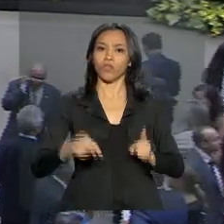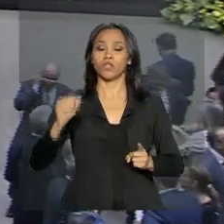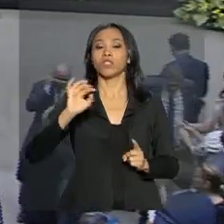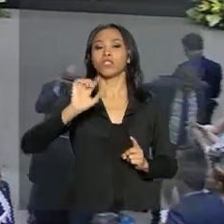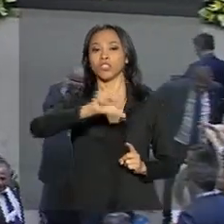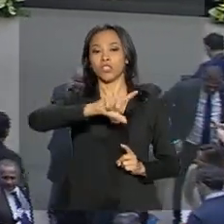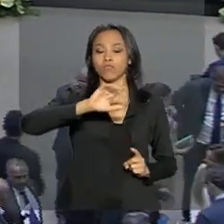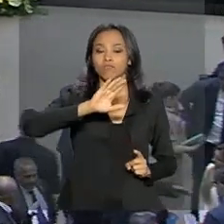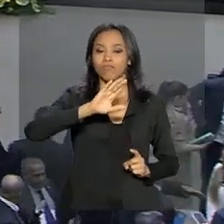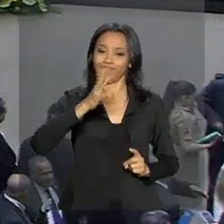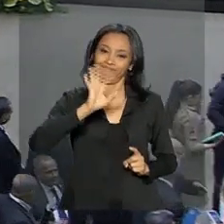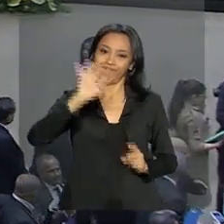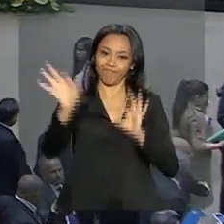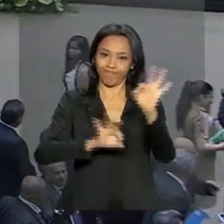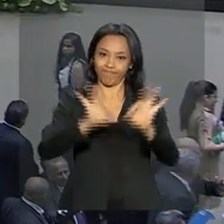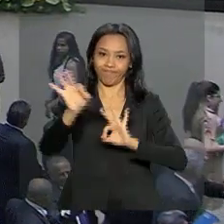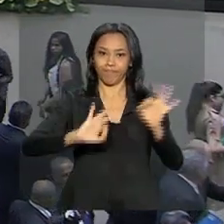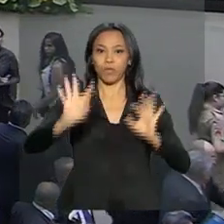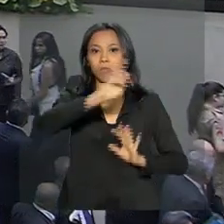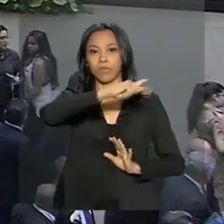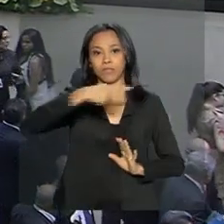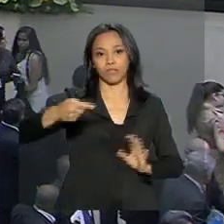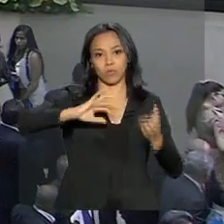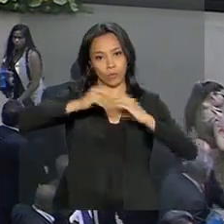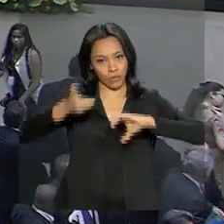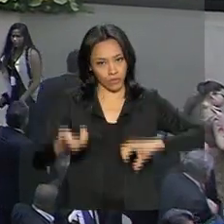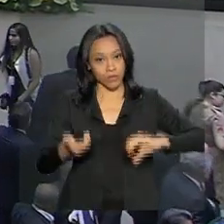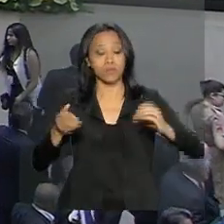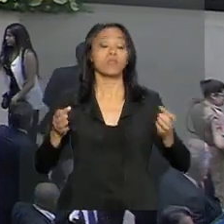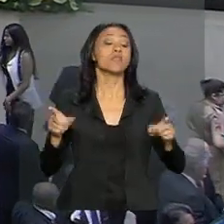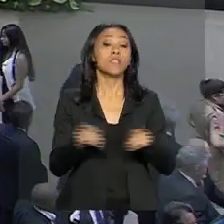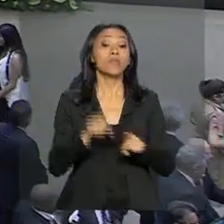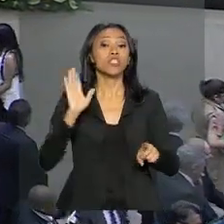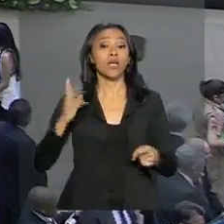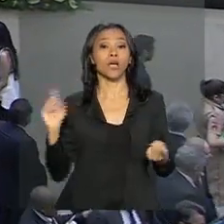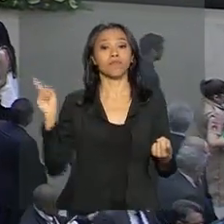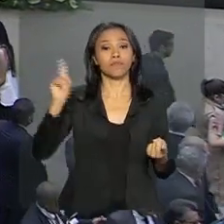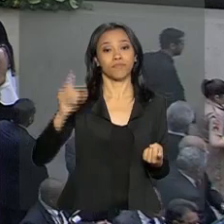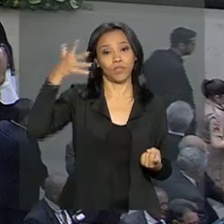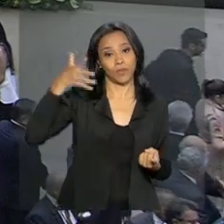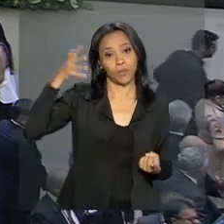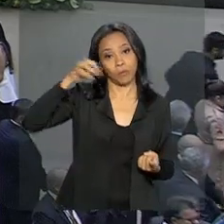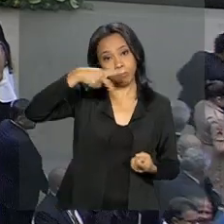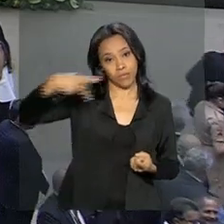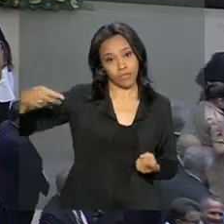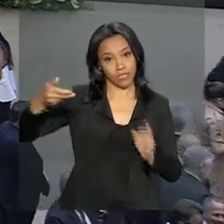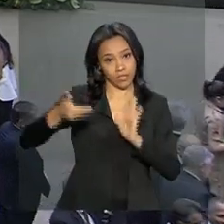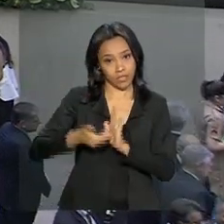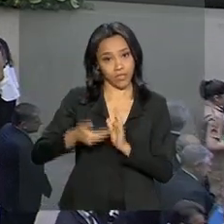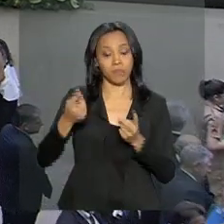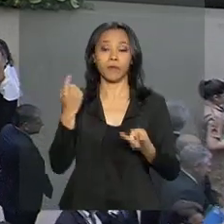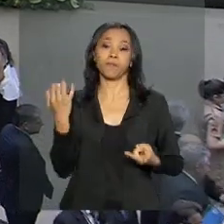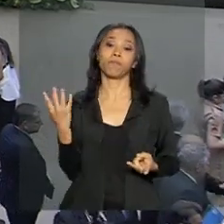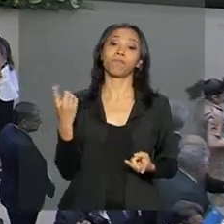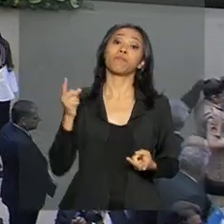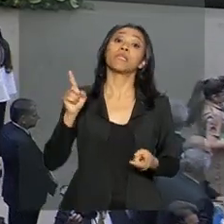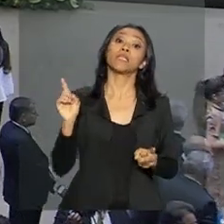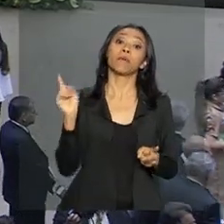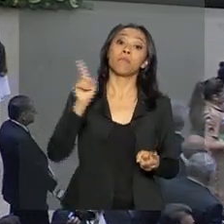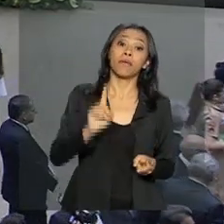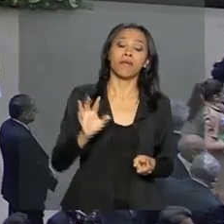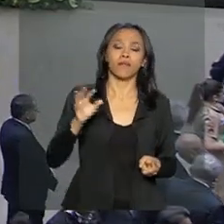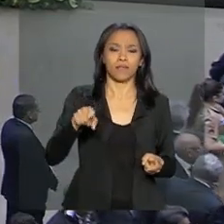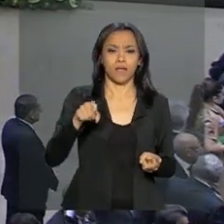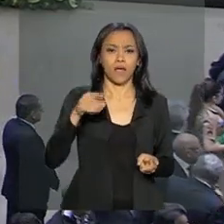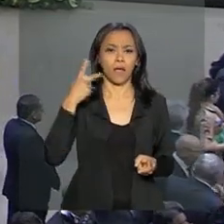senador Eunício Oliveira. Também discursaram aqui o presidente da Câmara, deputado Rodrigo Maia, a procuradora